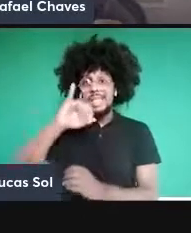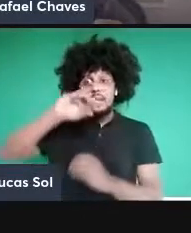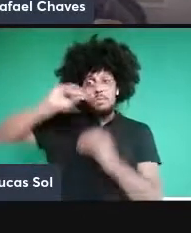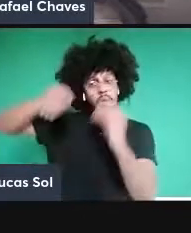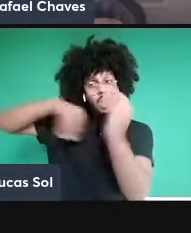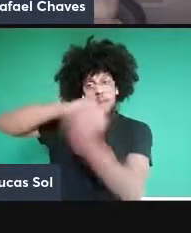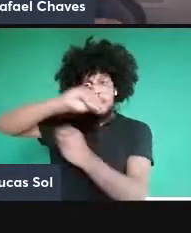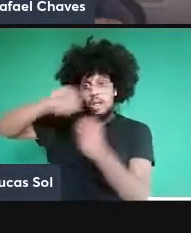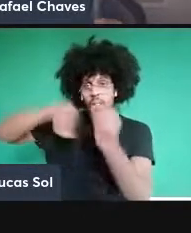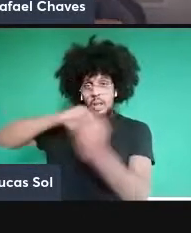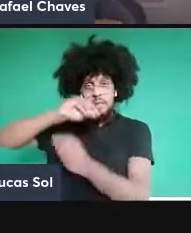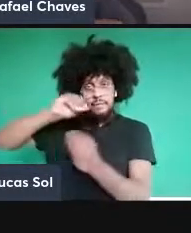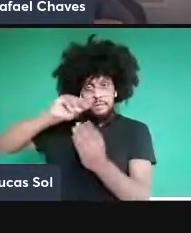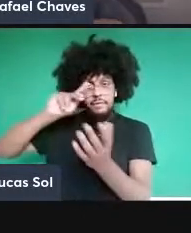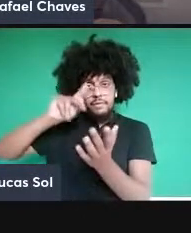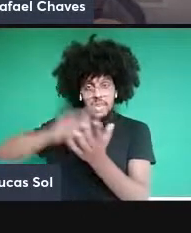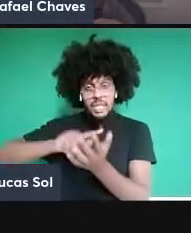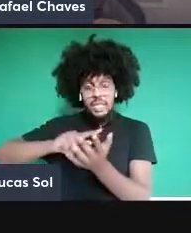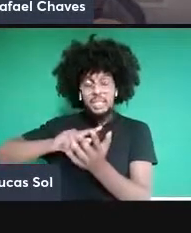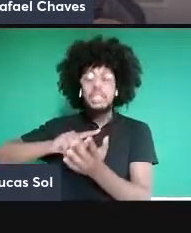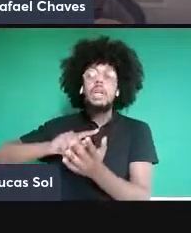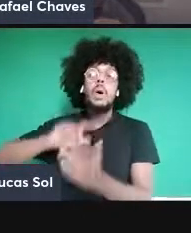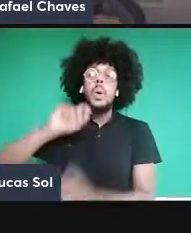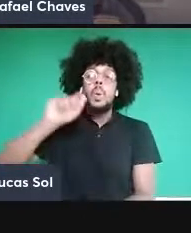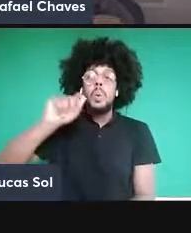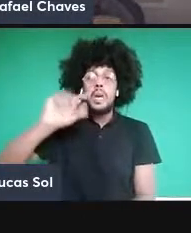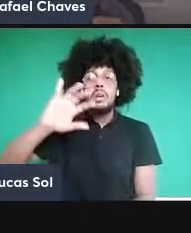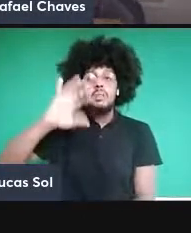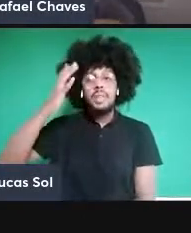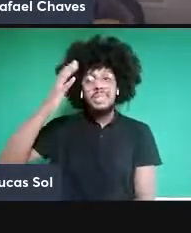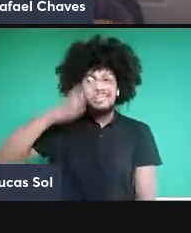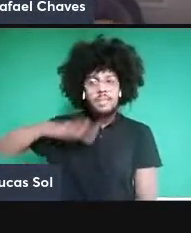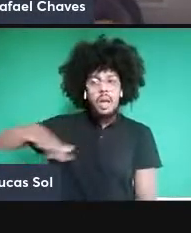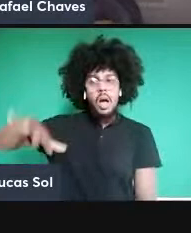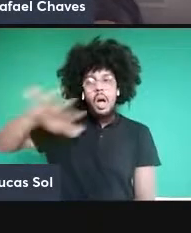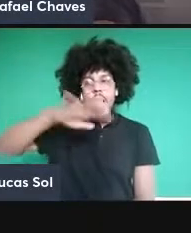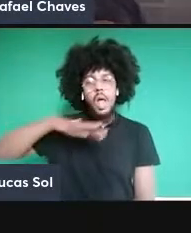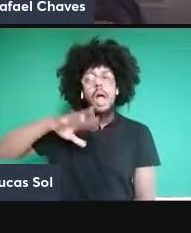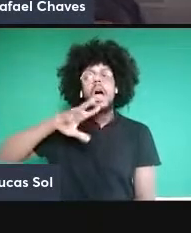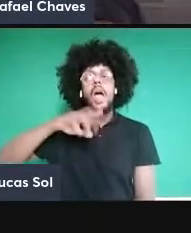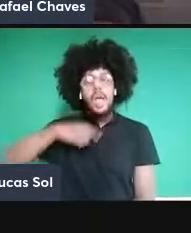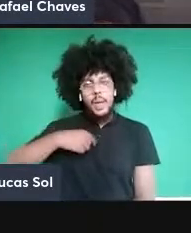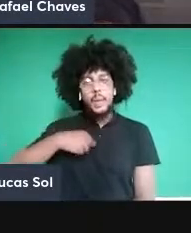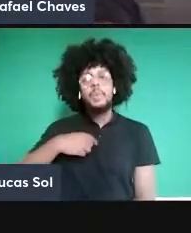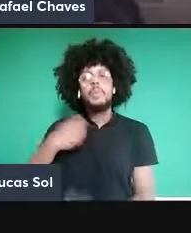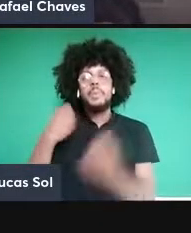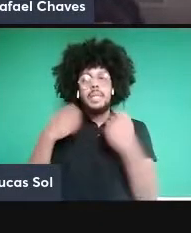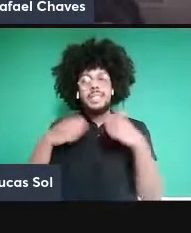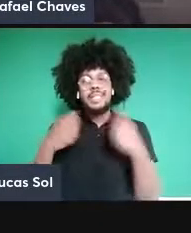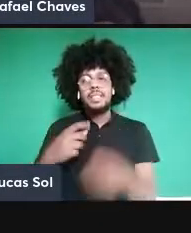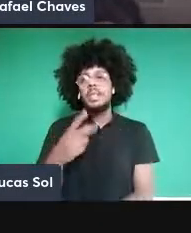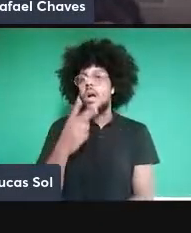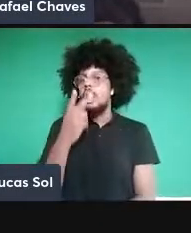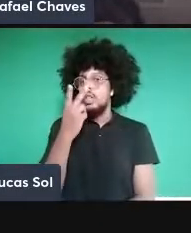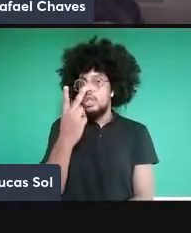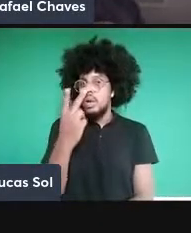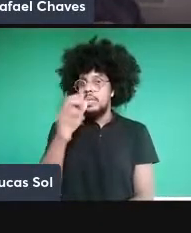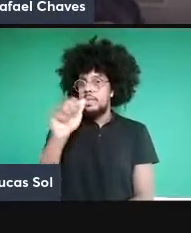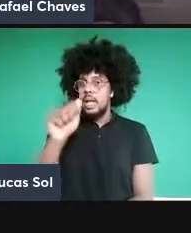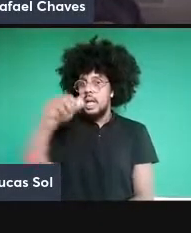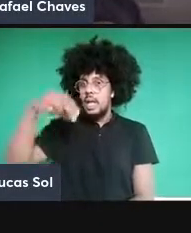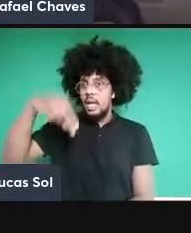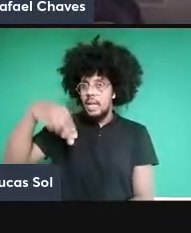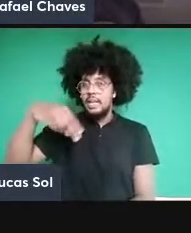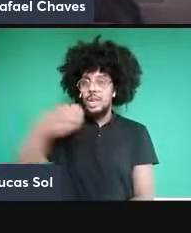implica que no caso mais geral possível eu vou ter dois eu vou precisar de dois a n números reais para descrever um